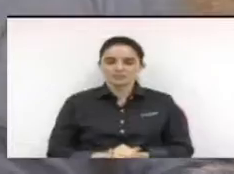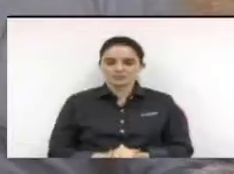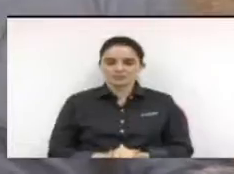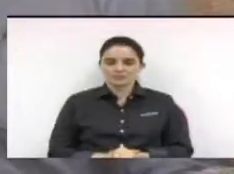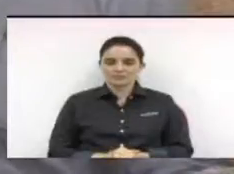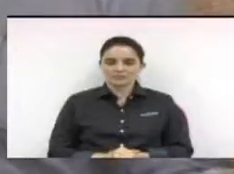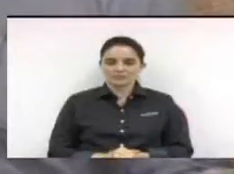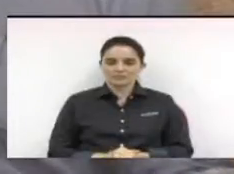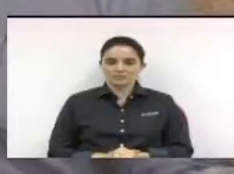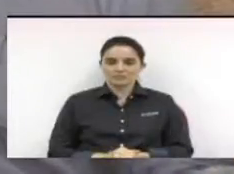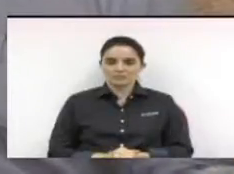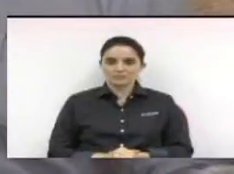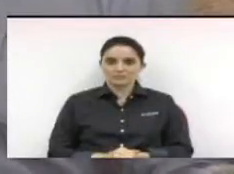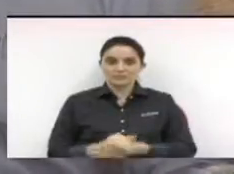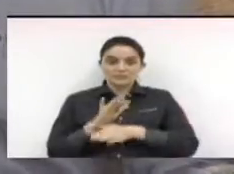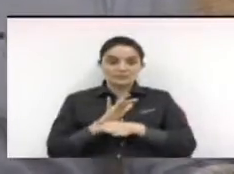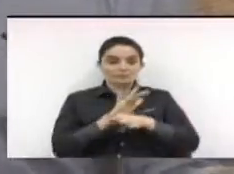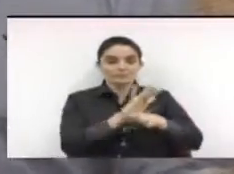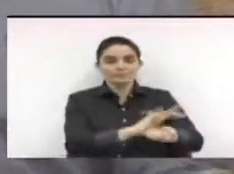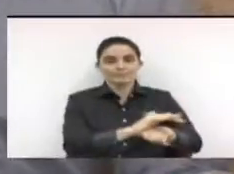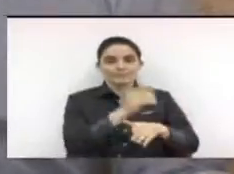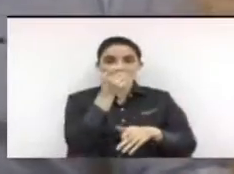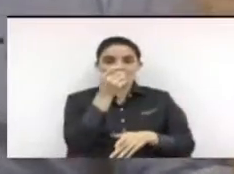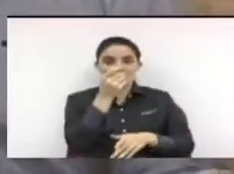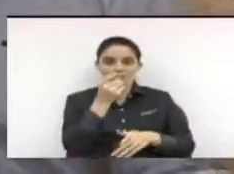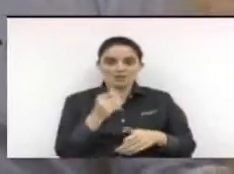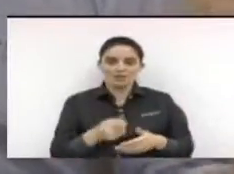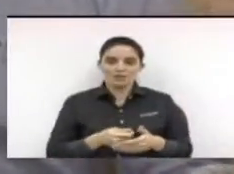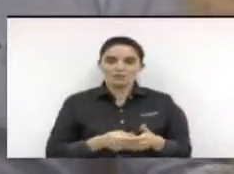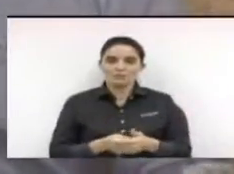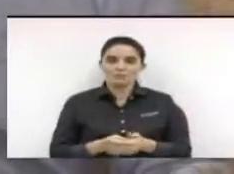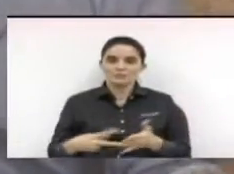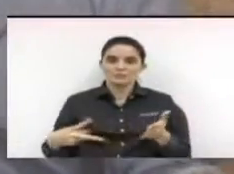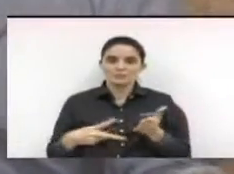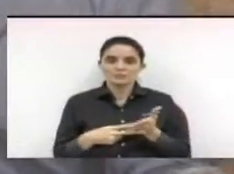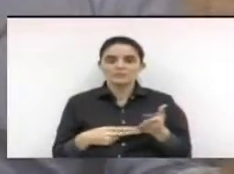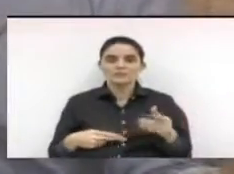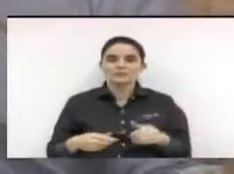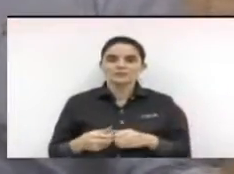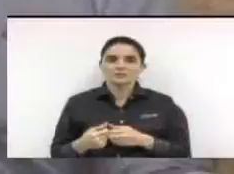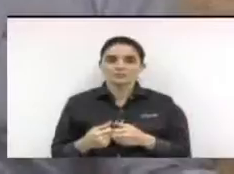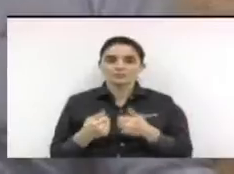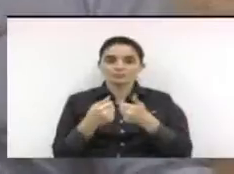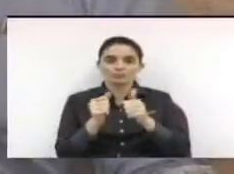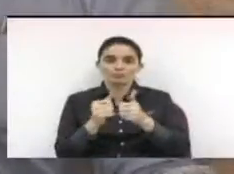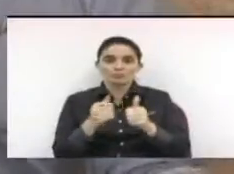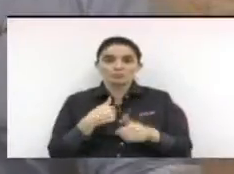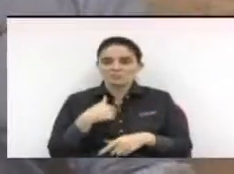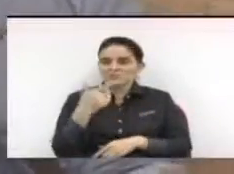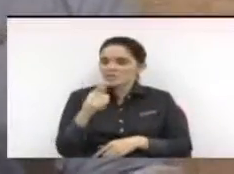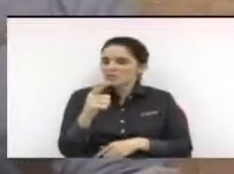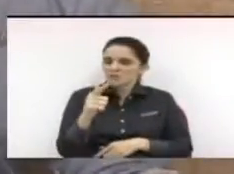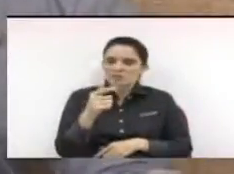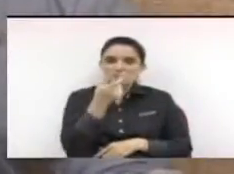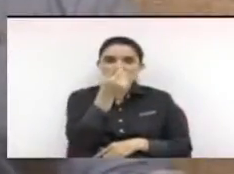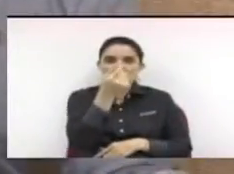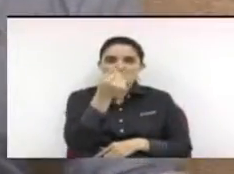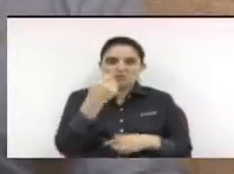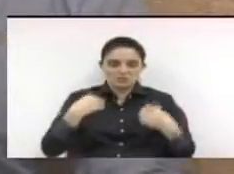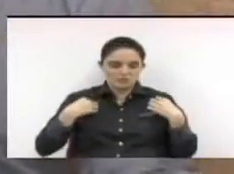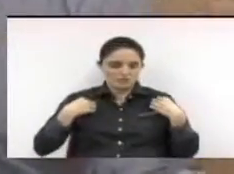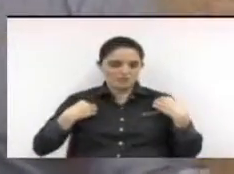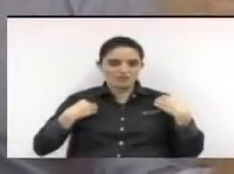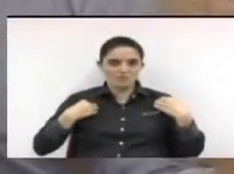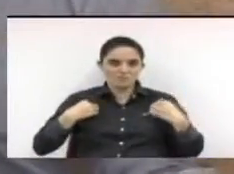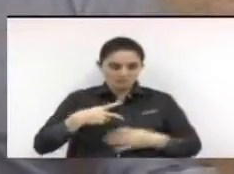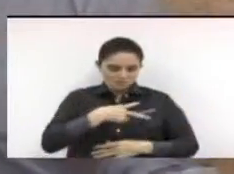dois anos para eu estudar no Senai. Eu não tinha condições de comprar essas camisetas que os senhores estão aí. A Dona Heloísa fazia empréstimos de